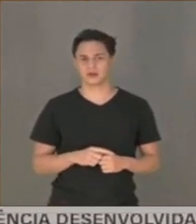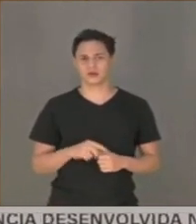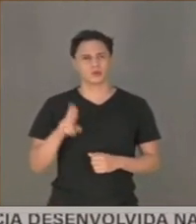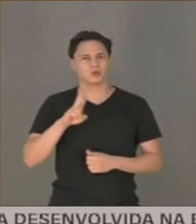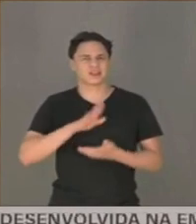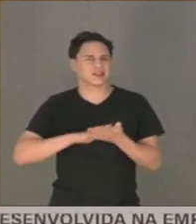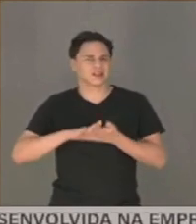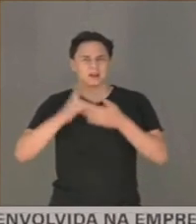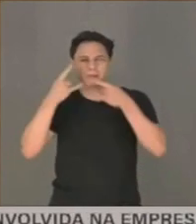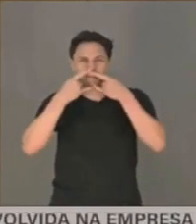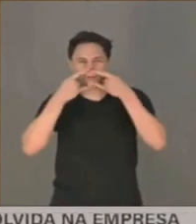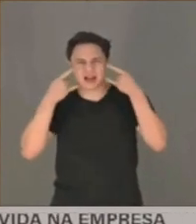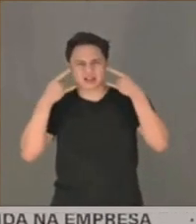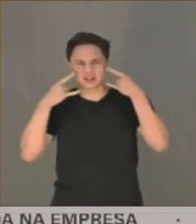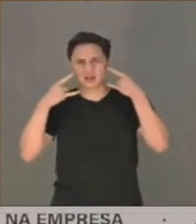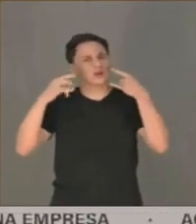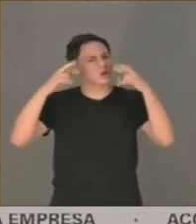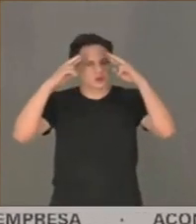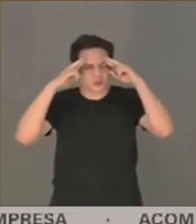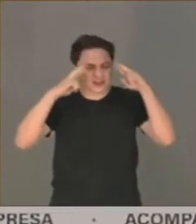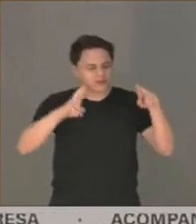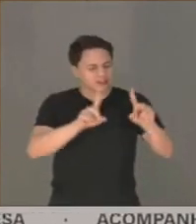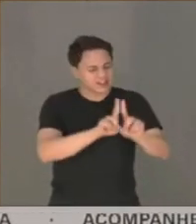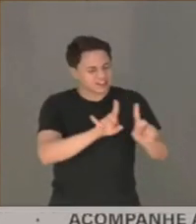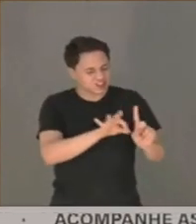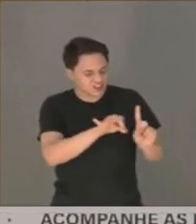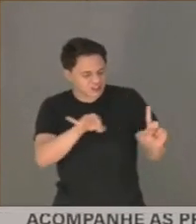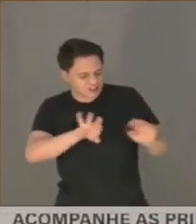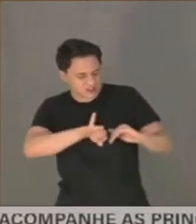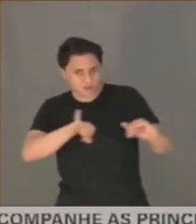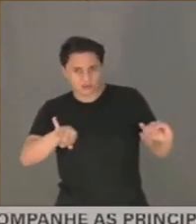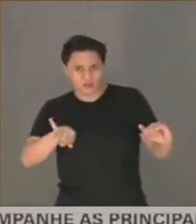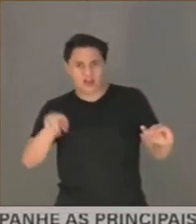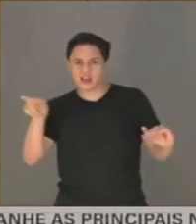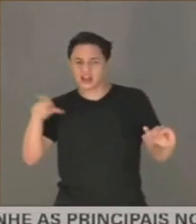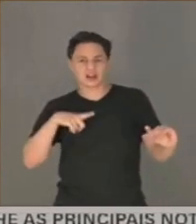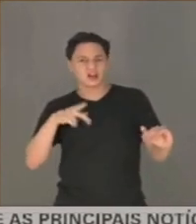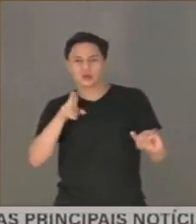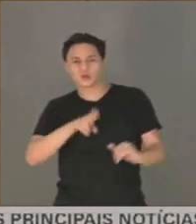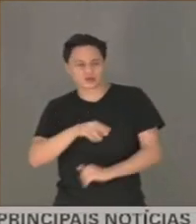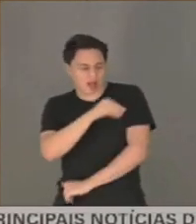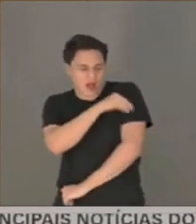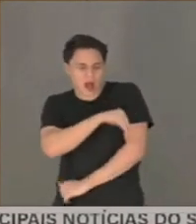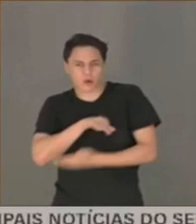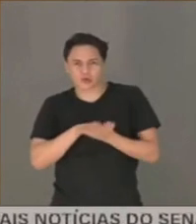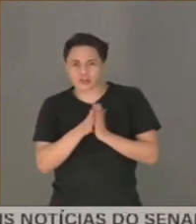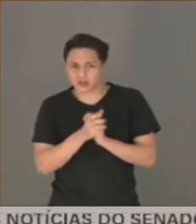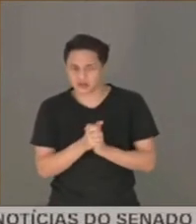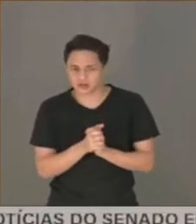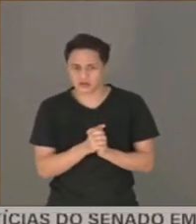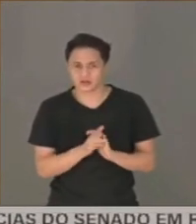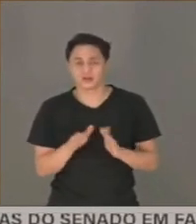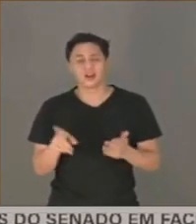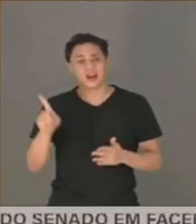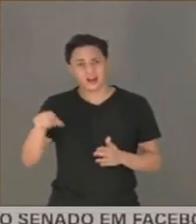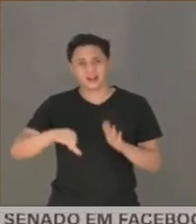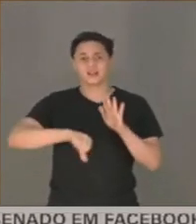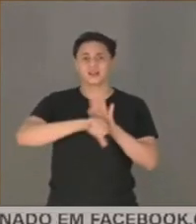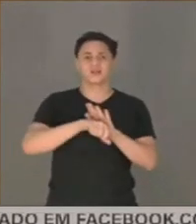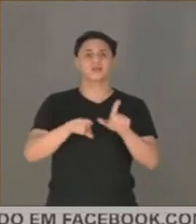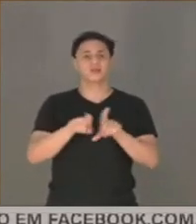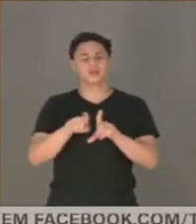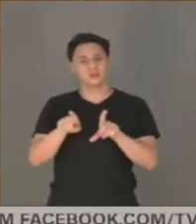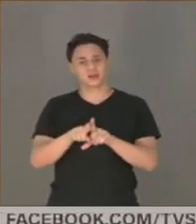É contra o distanciamento social. É contra a utilização de álcool em gel. Isso é crime de infração administrativa previsto no Código